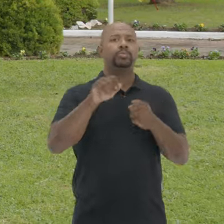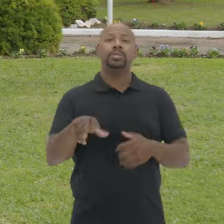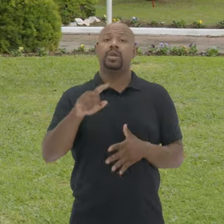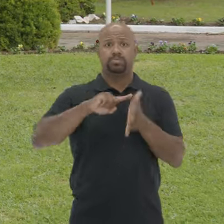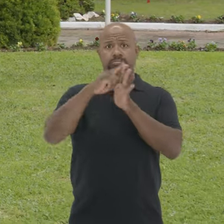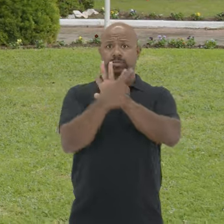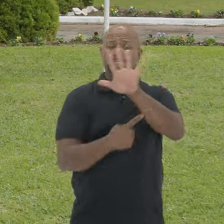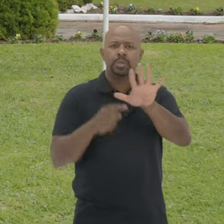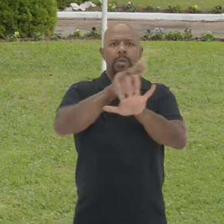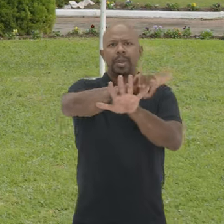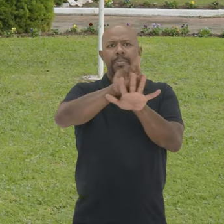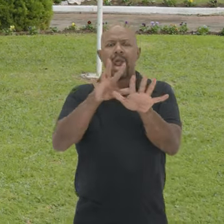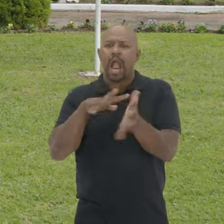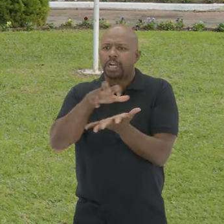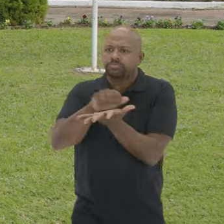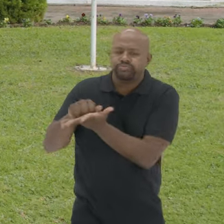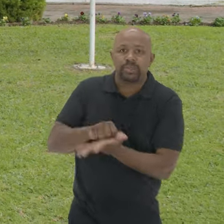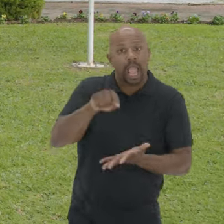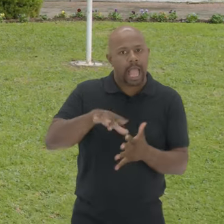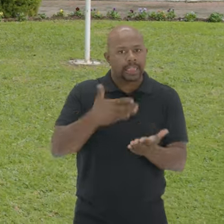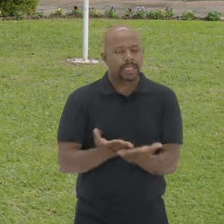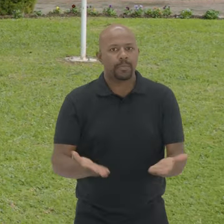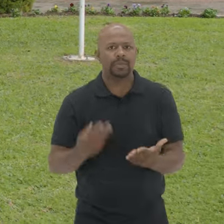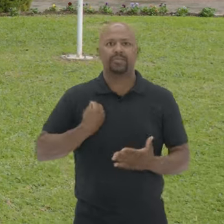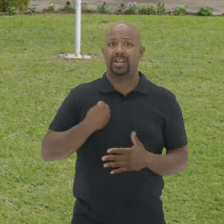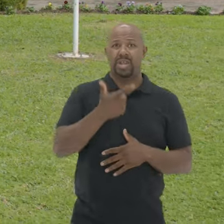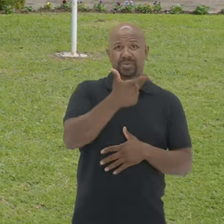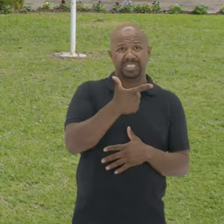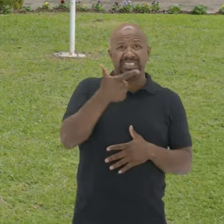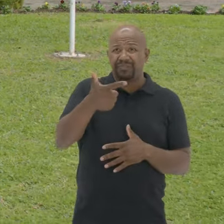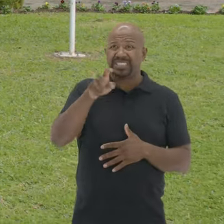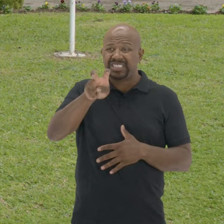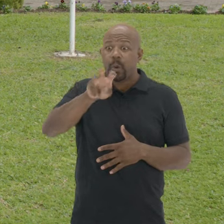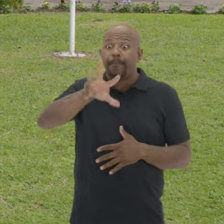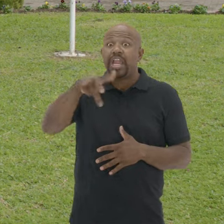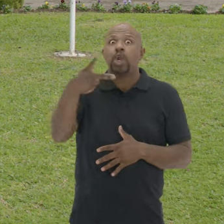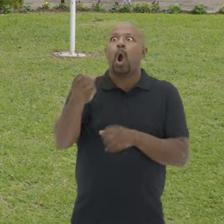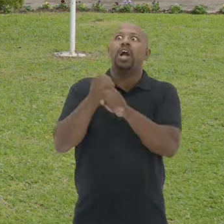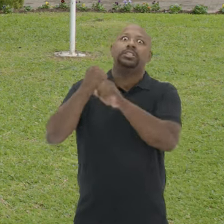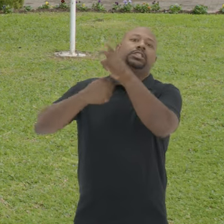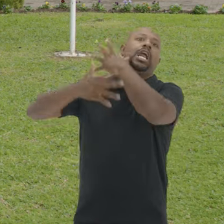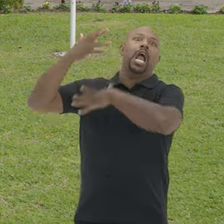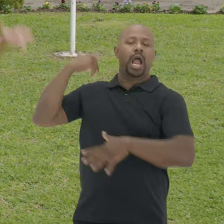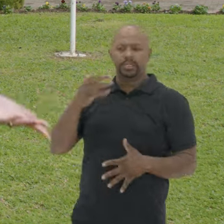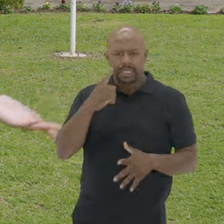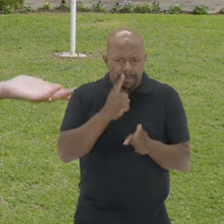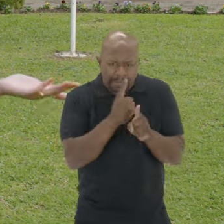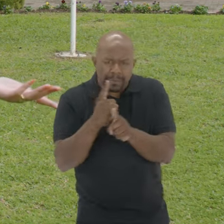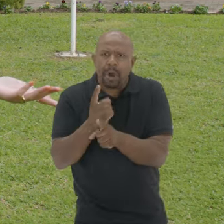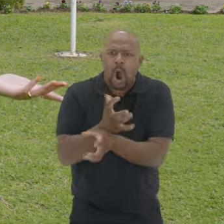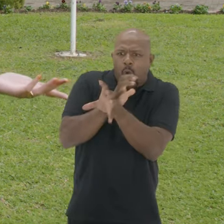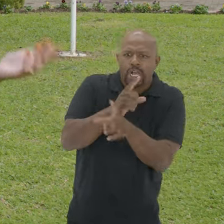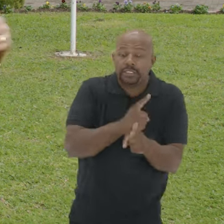São cinco espécies de dinossauros catalogadas até o momento Que viveram há 225 milhões de anos Os